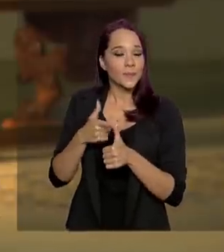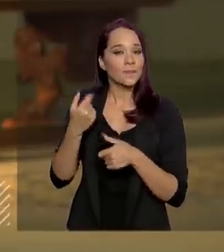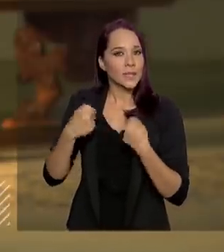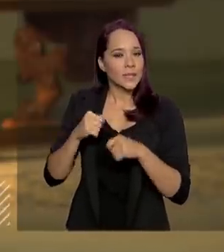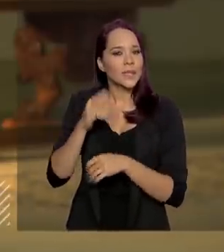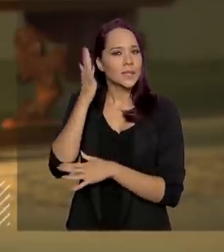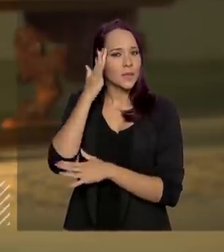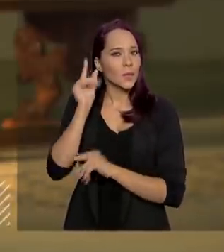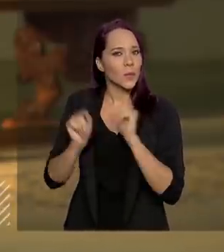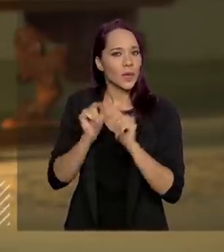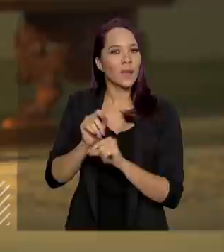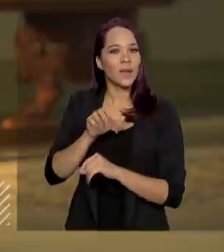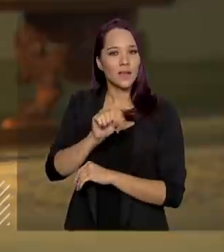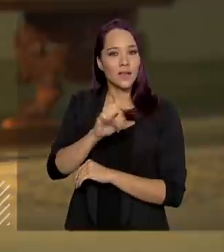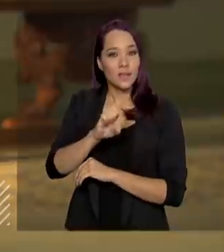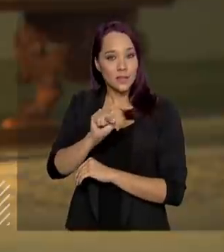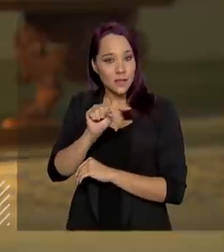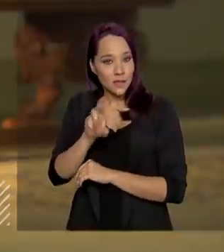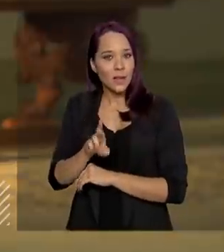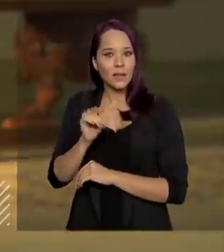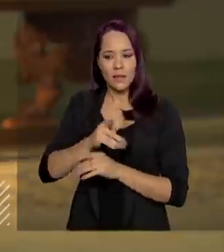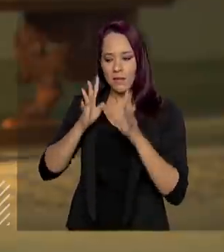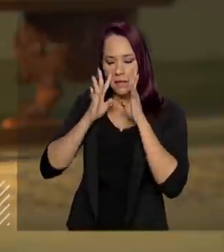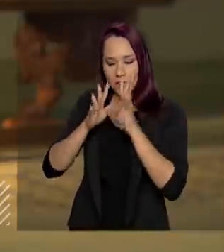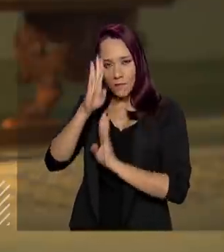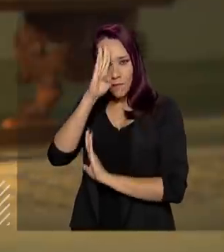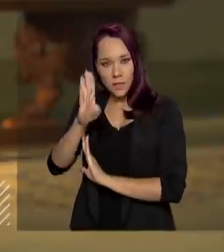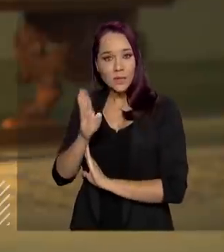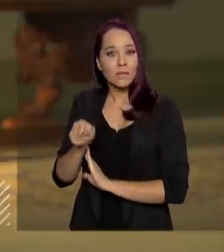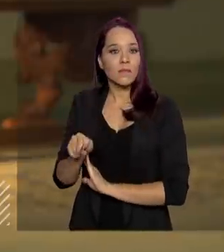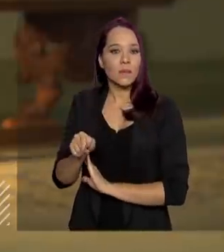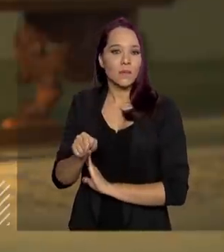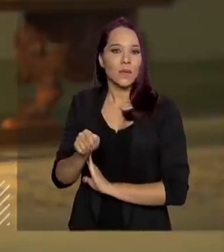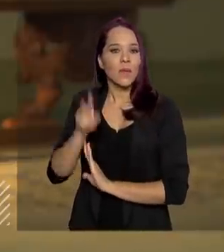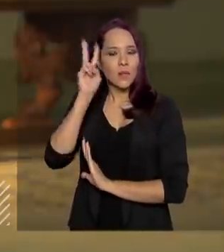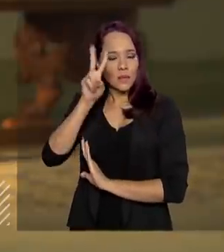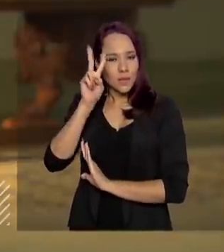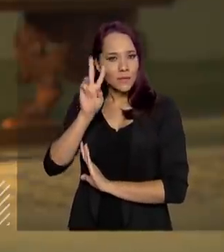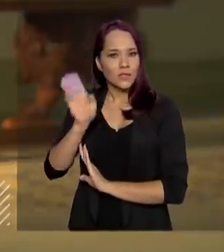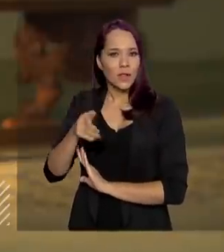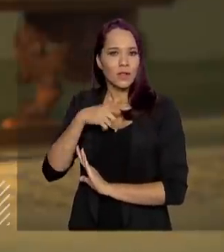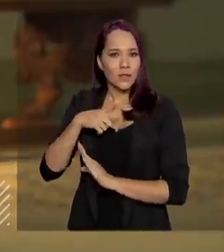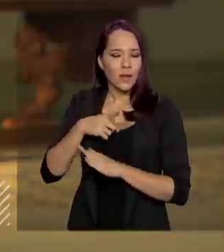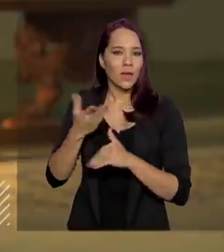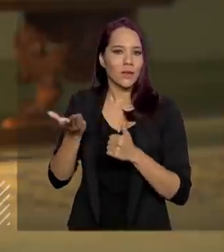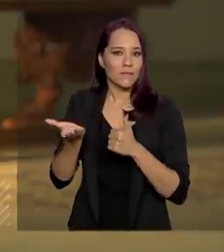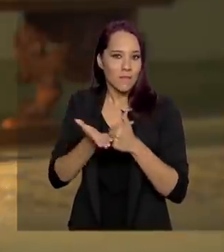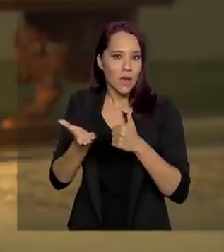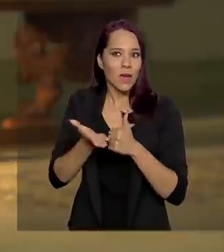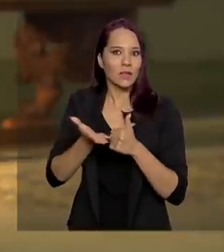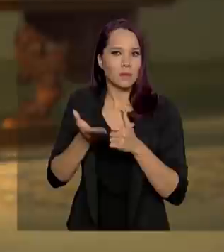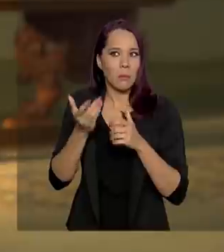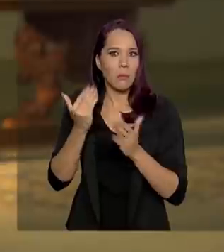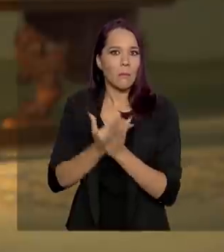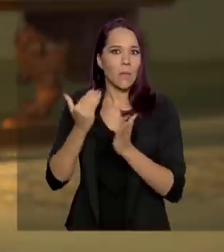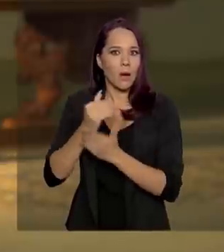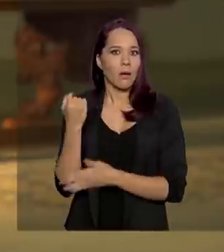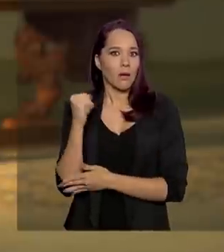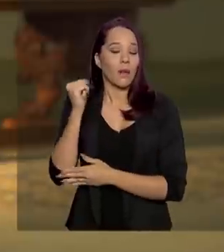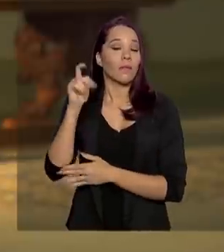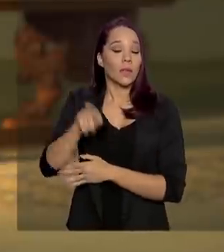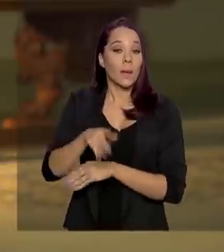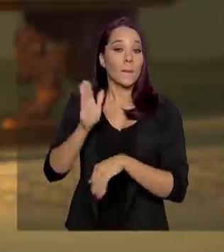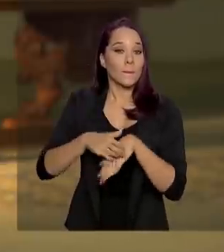tem que saber é que a CESARA presta atenção primária, como eu falei anteriormente, lembrando que a gente ainda teria média e alta complexidade, que é a cargo das